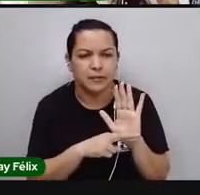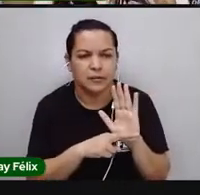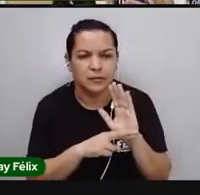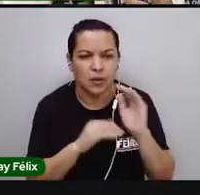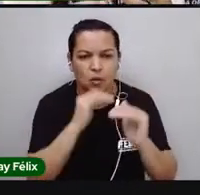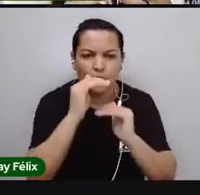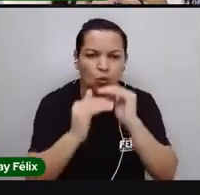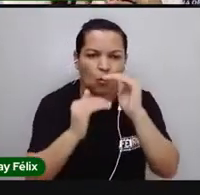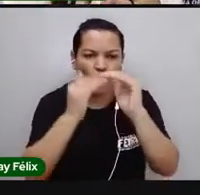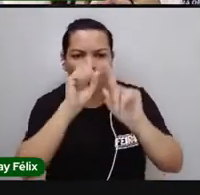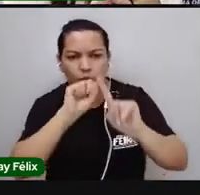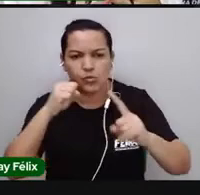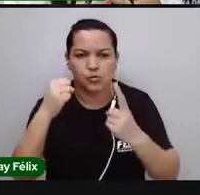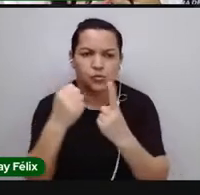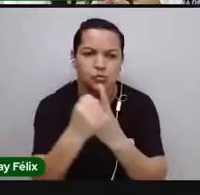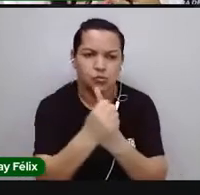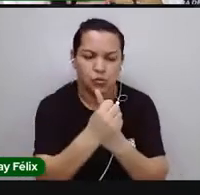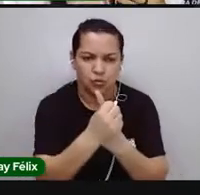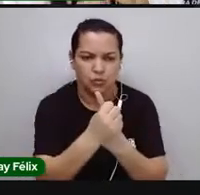socialmente.